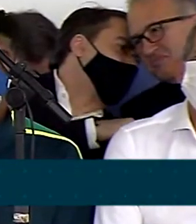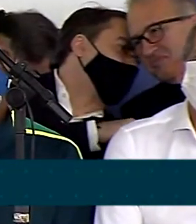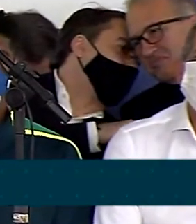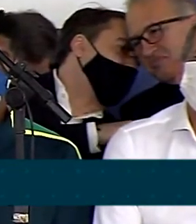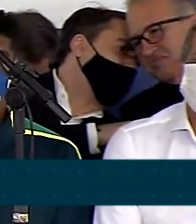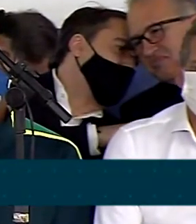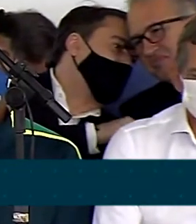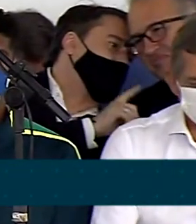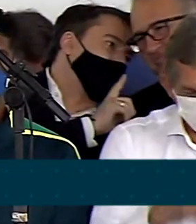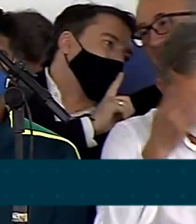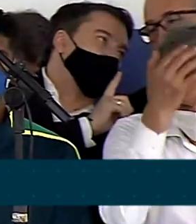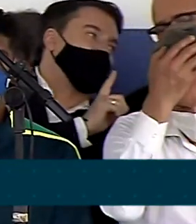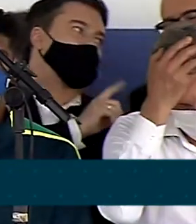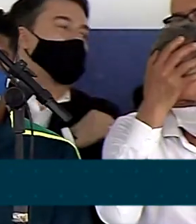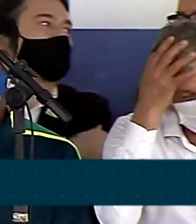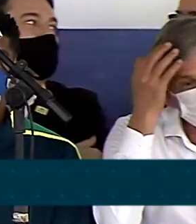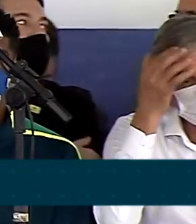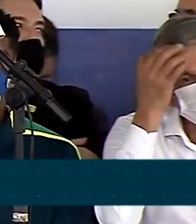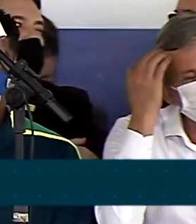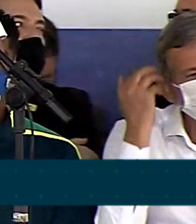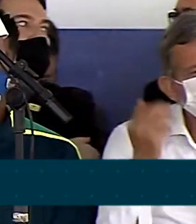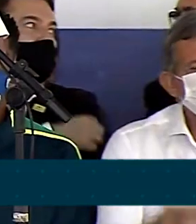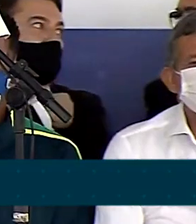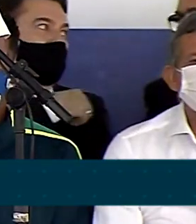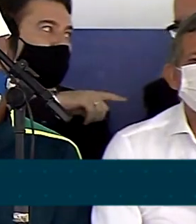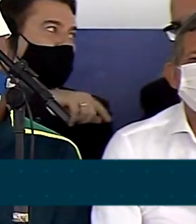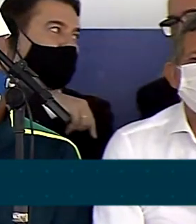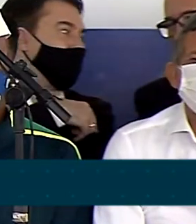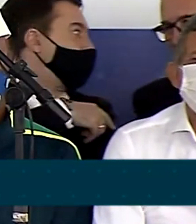como, por exemplo, duas pontes com o Paraguai.